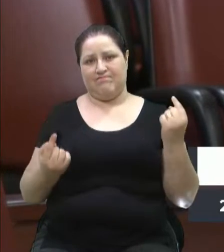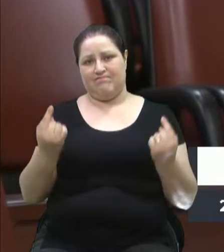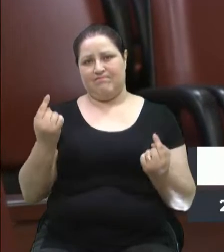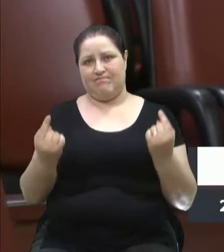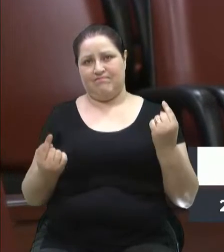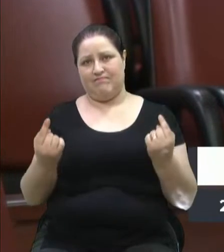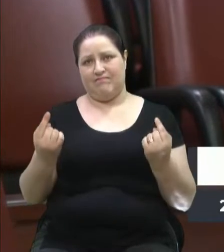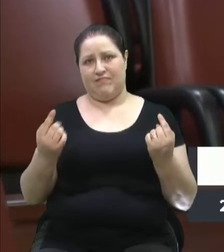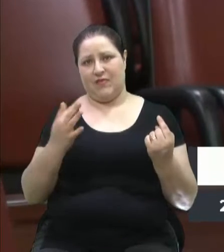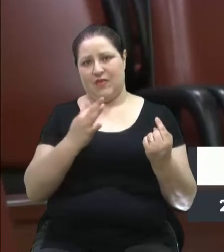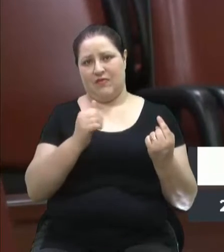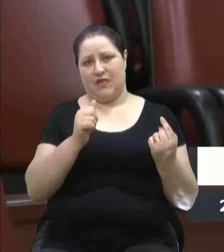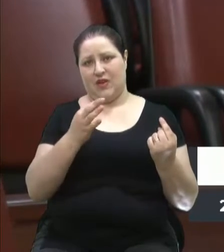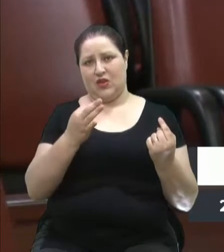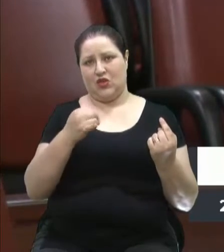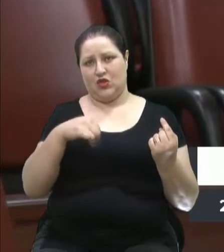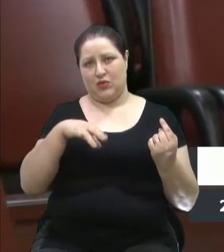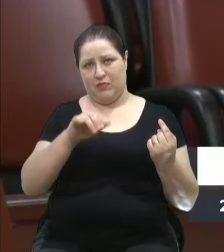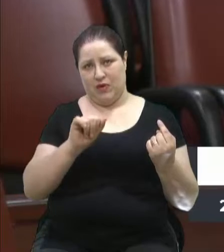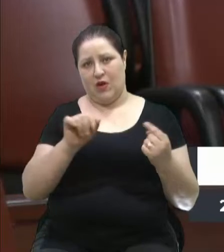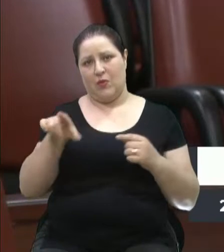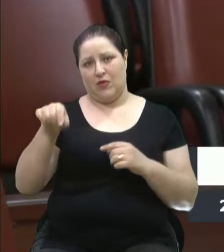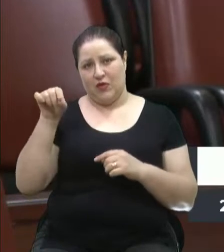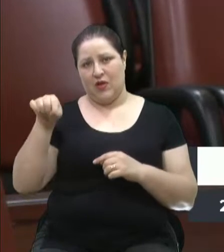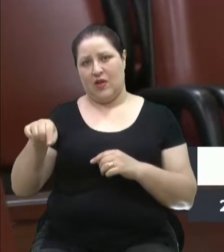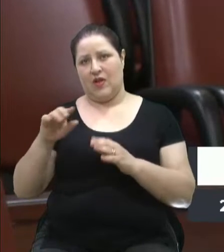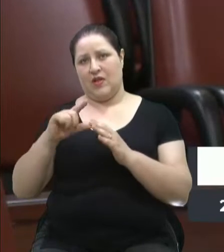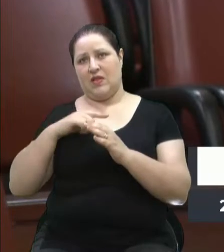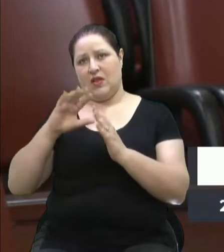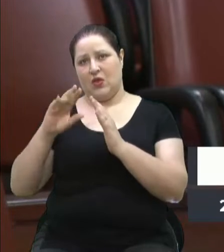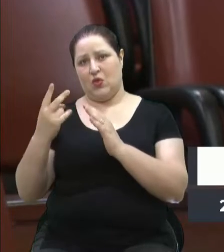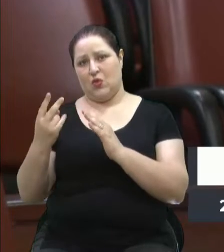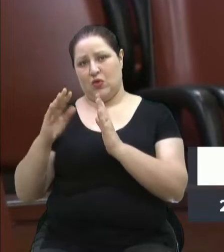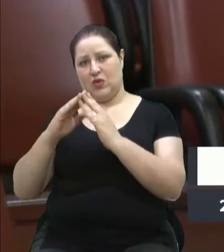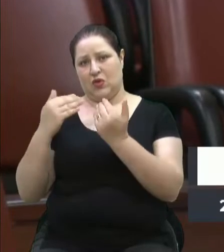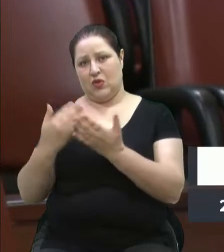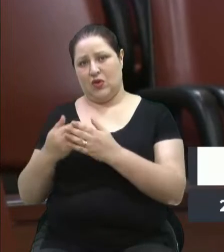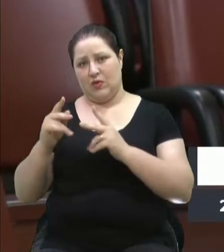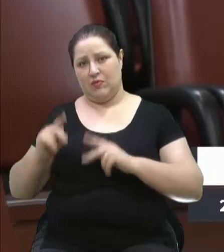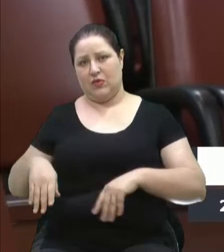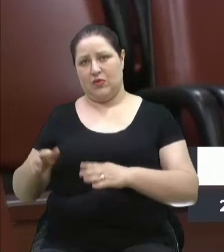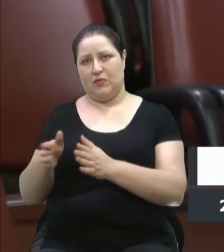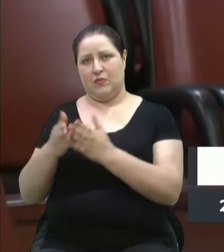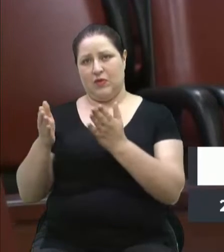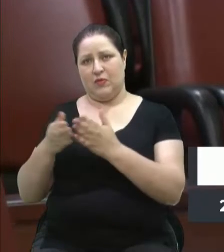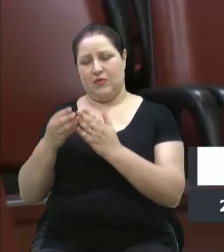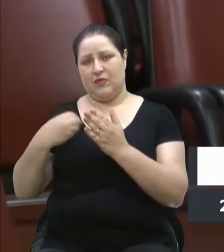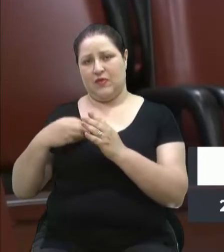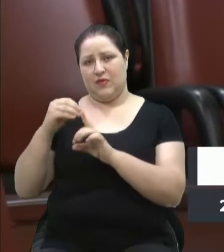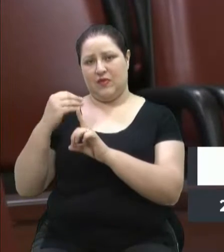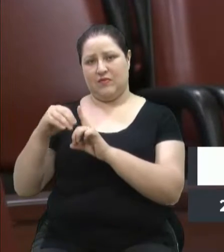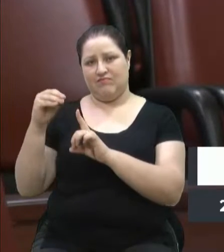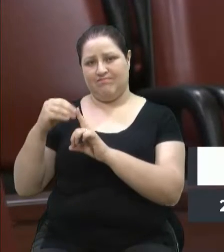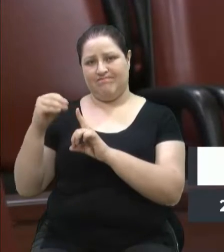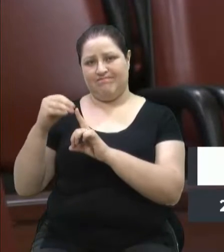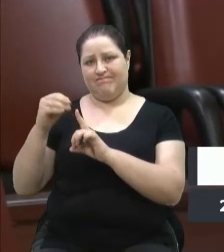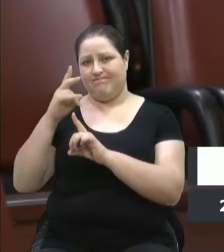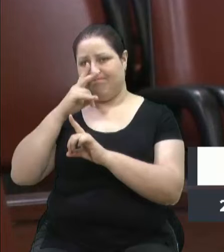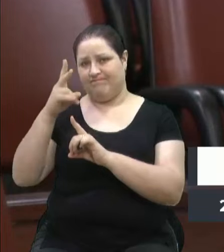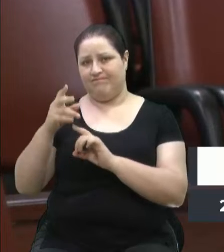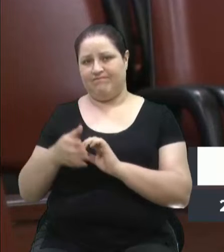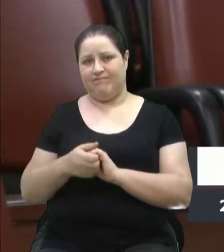Fátima, eu prefiro lá porque tem duas escolas de pessoas carentes, pessoas que já vivem numa vulnerabilidade social extrema.